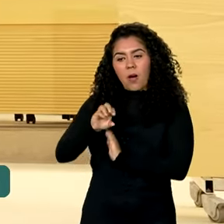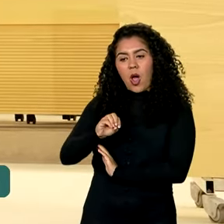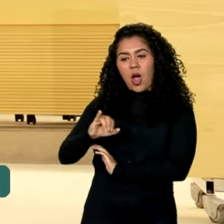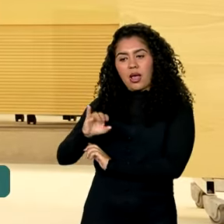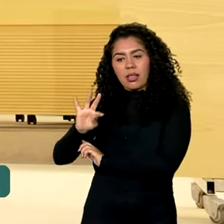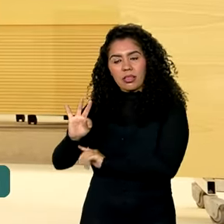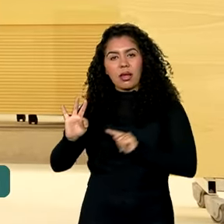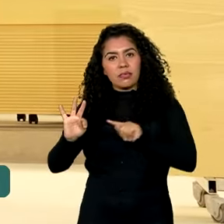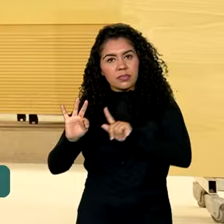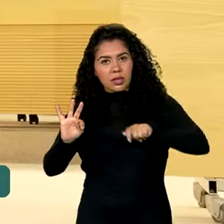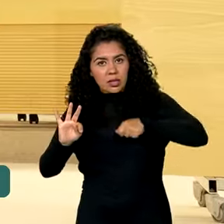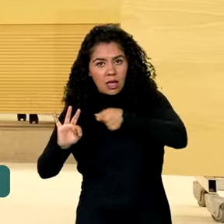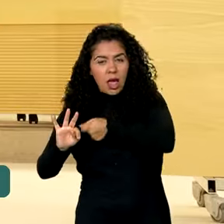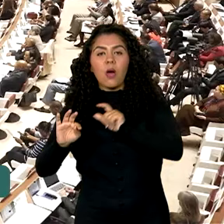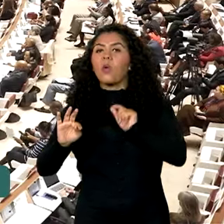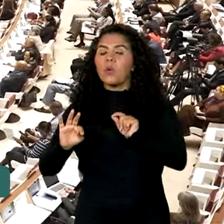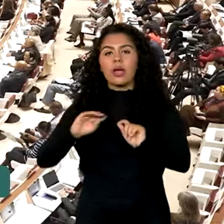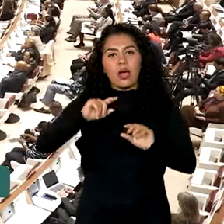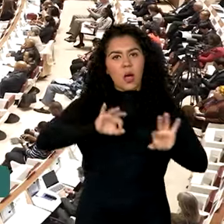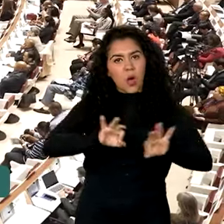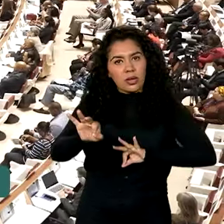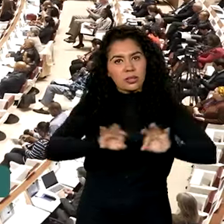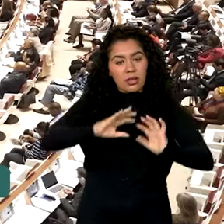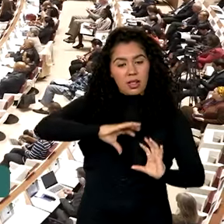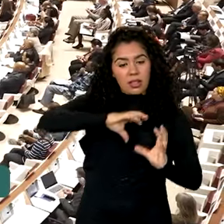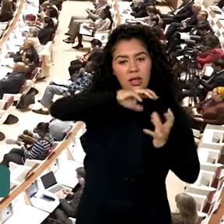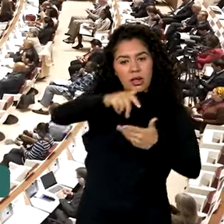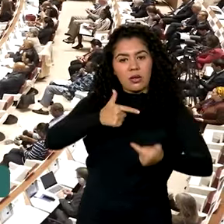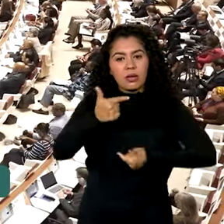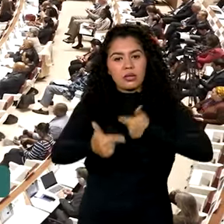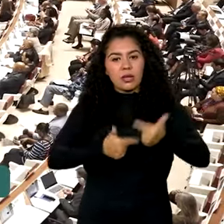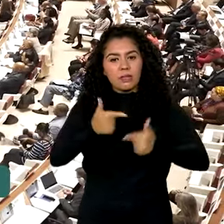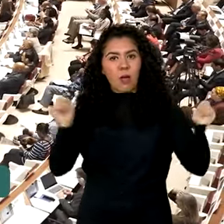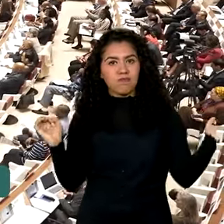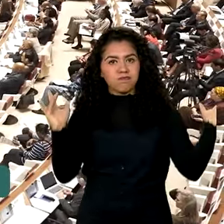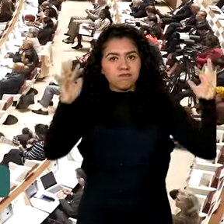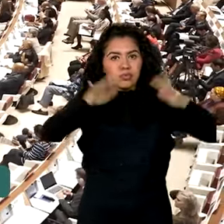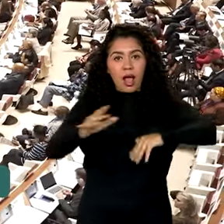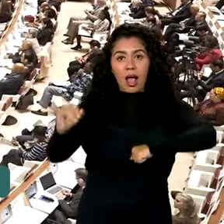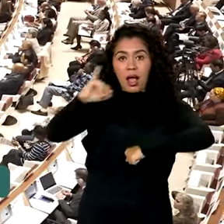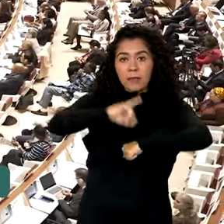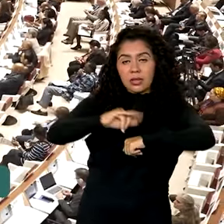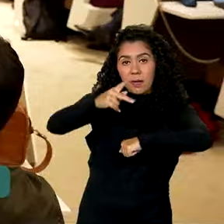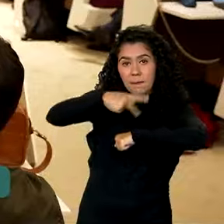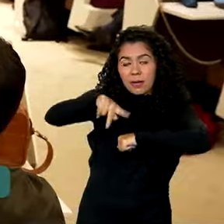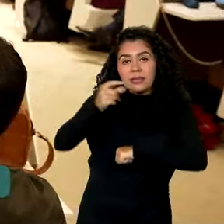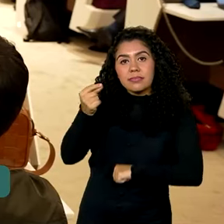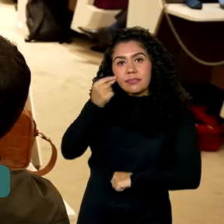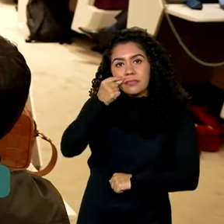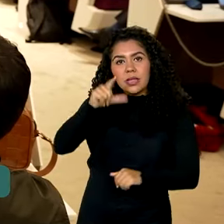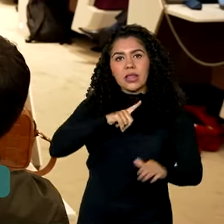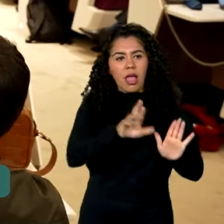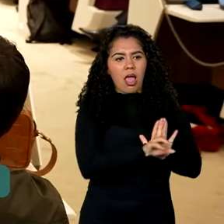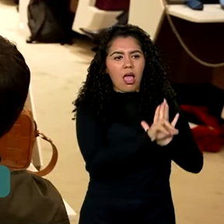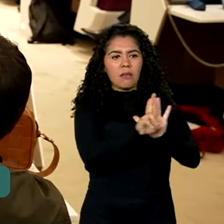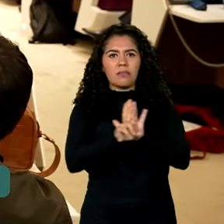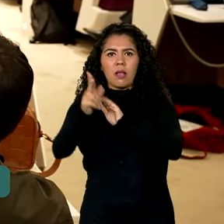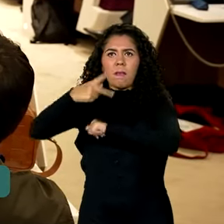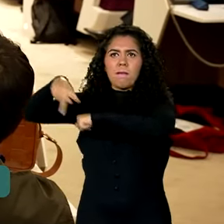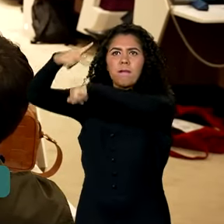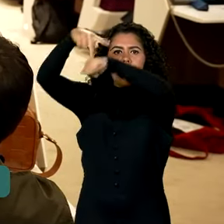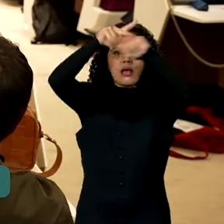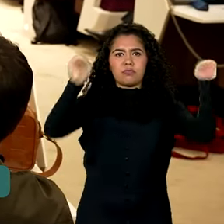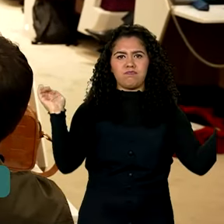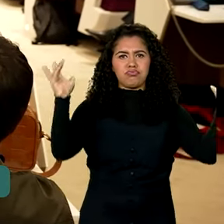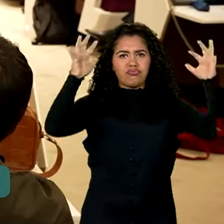Organização Internacional do Trabalho, reúne em Genebra, na Suíça, representantes de diferentes países para discutir